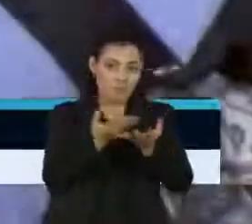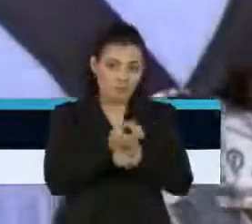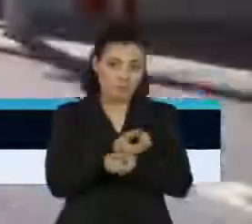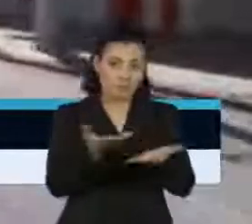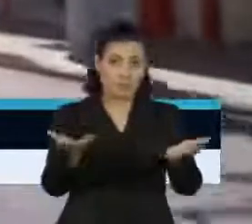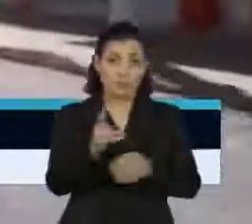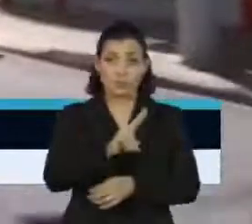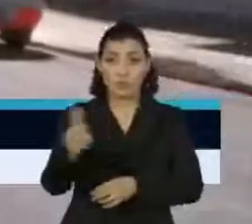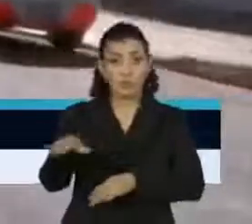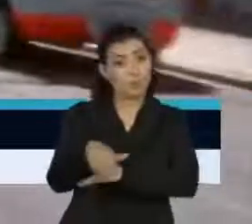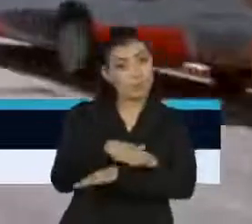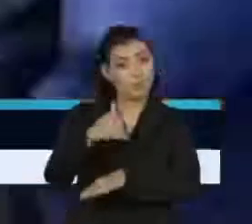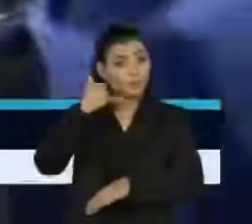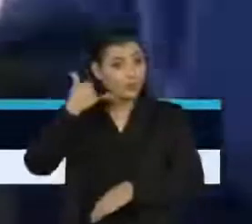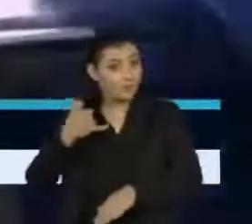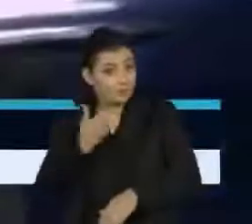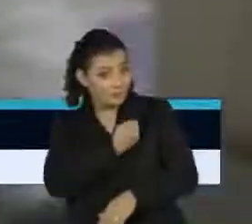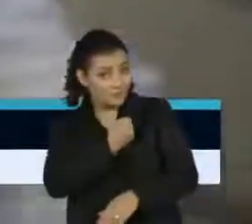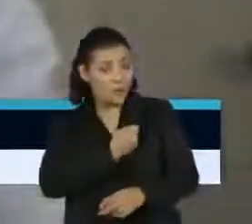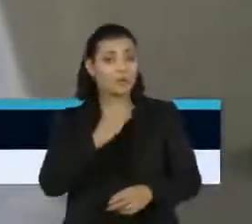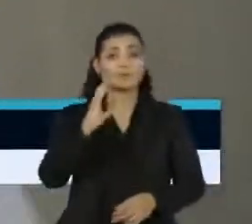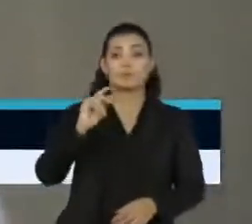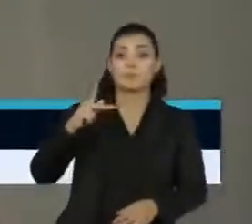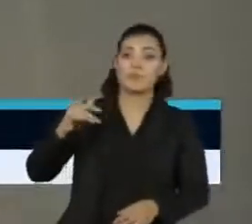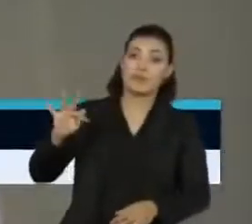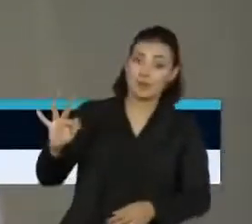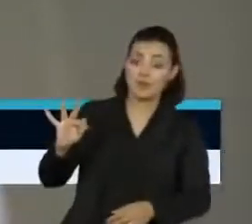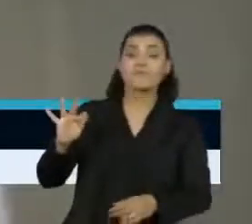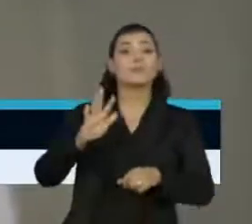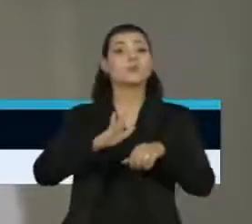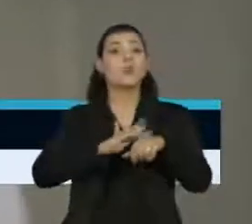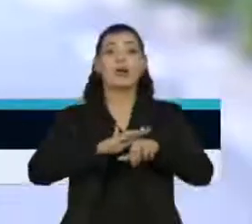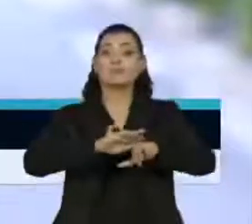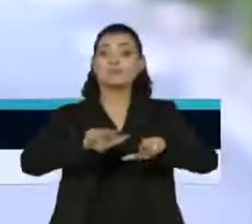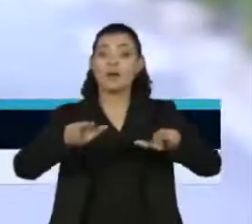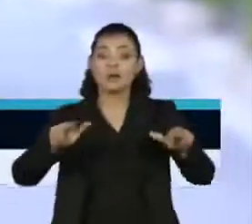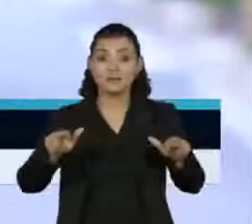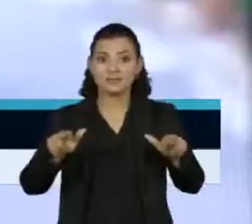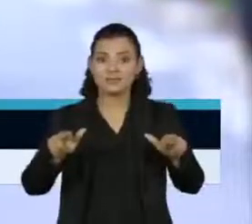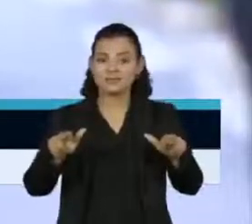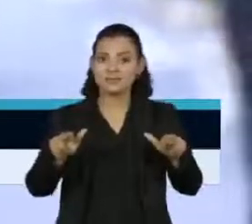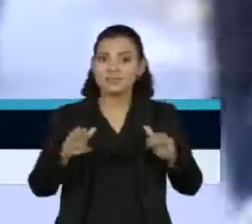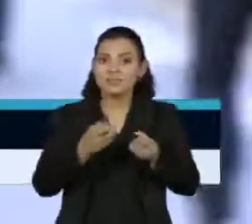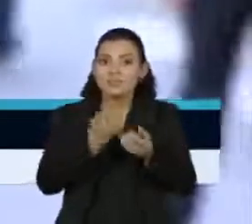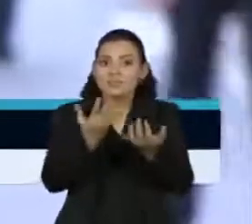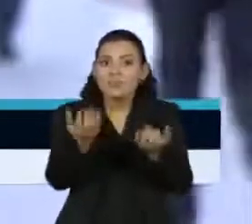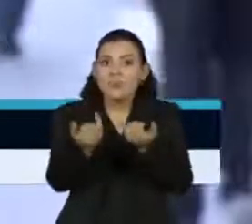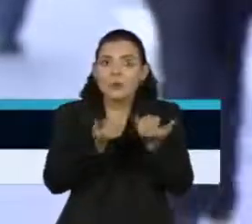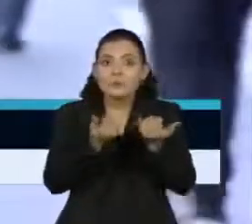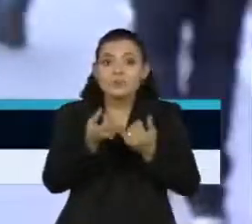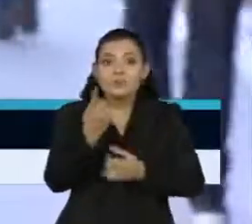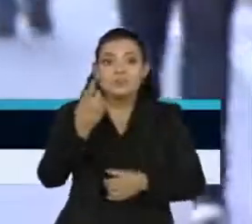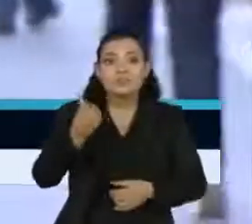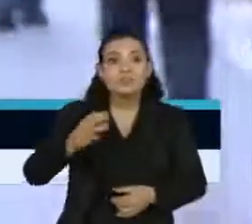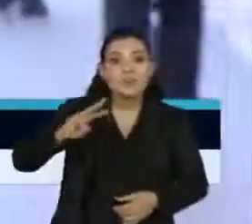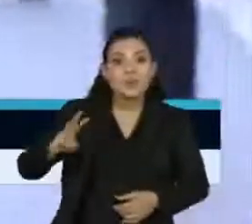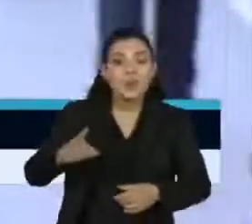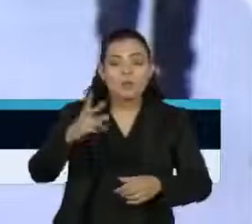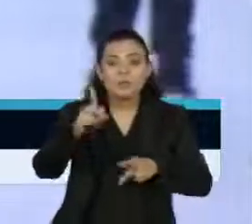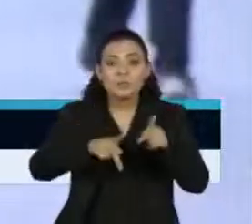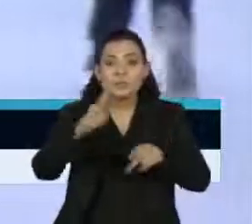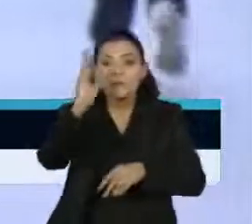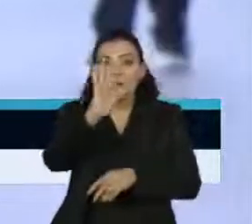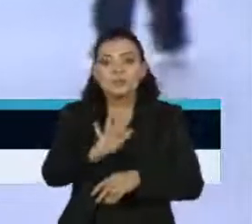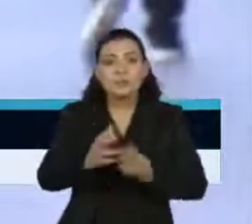Nome, endereço, telefone, CPF, doenças pré-existentes, informações de 16 milhões de brasileiros